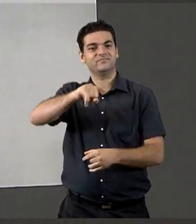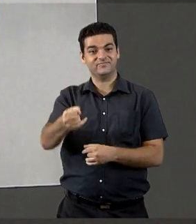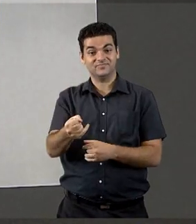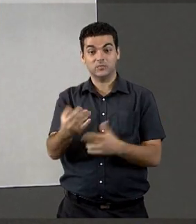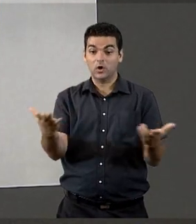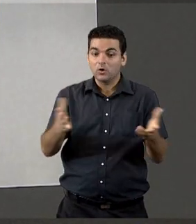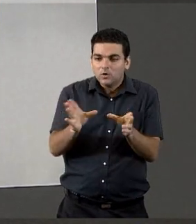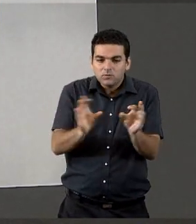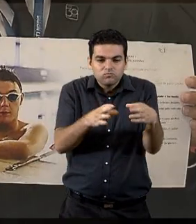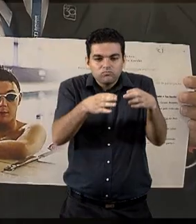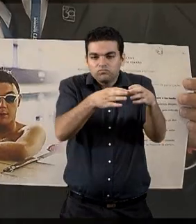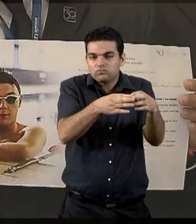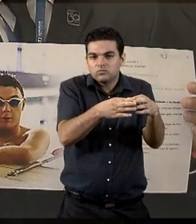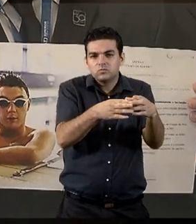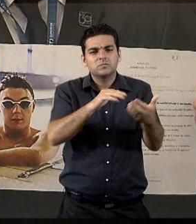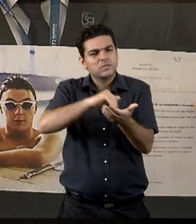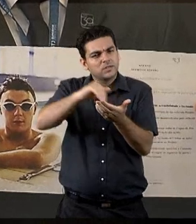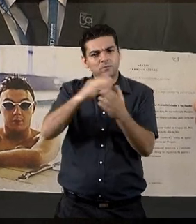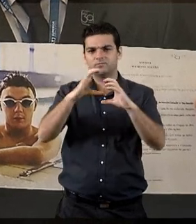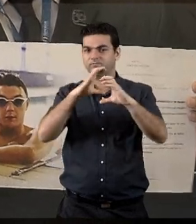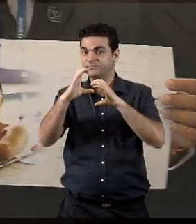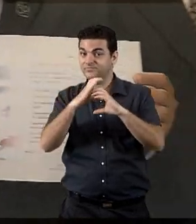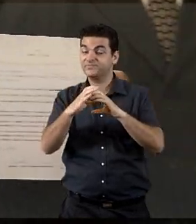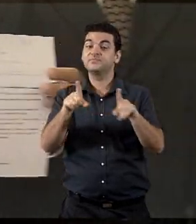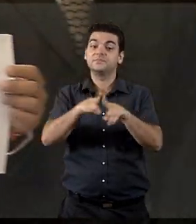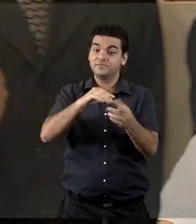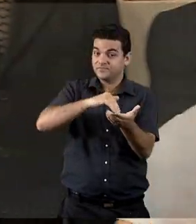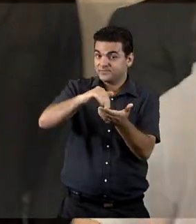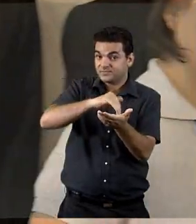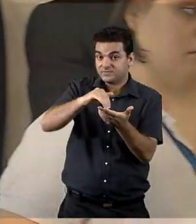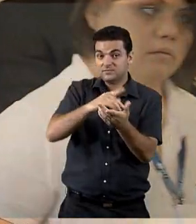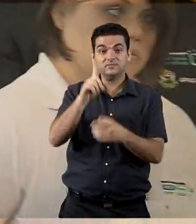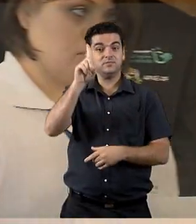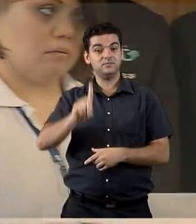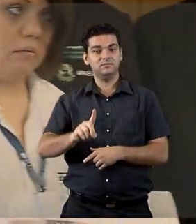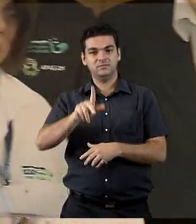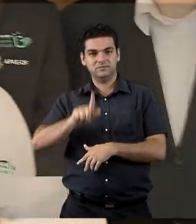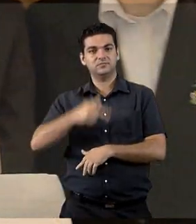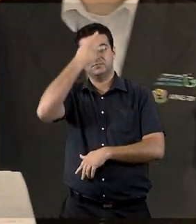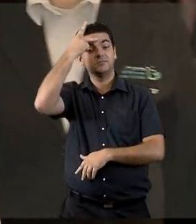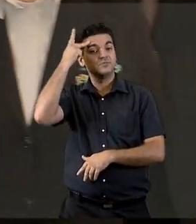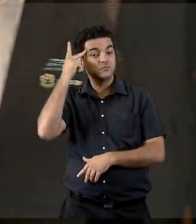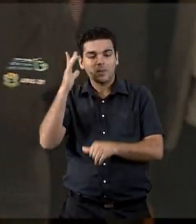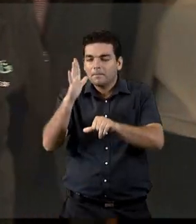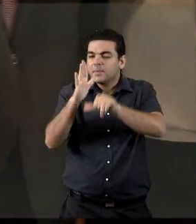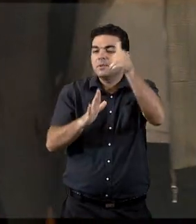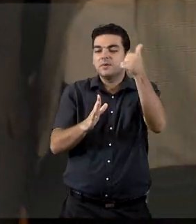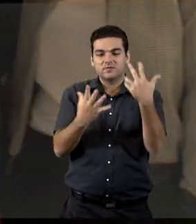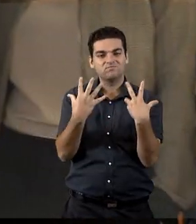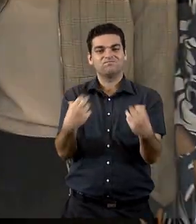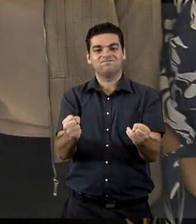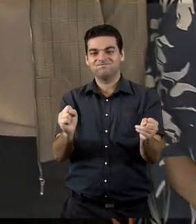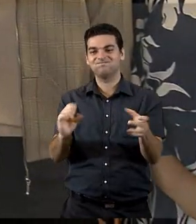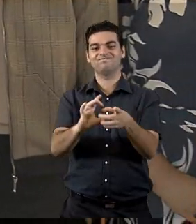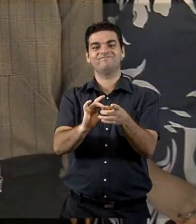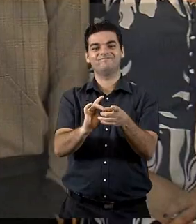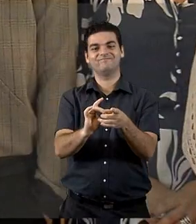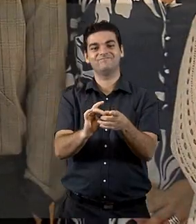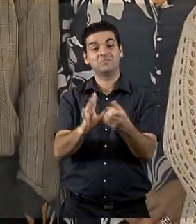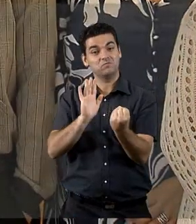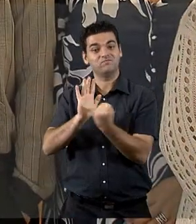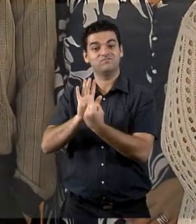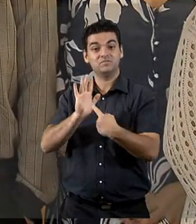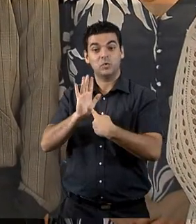iniciativas na casa. A escola corporativa, Secretaria de Comunicação e Secretaria de Gestão de Pessoas foram as primeiras